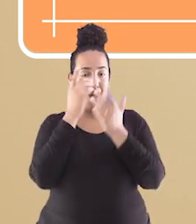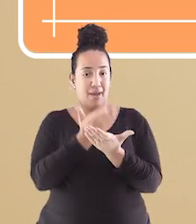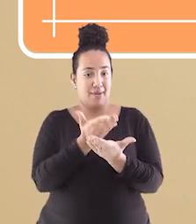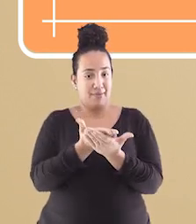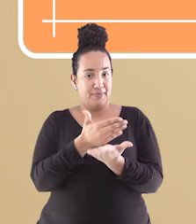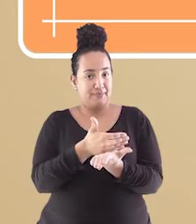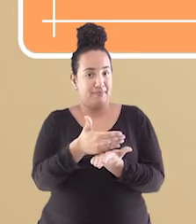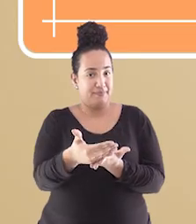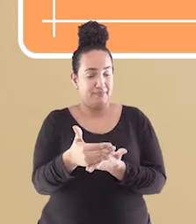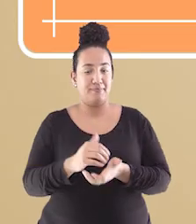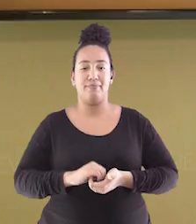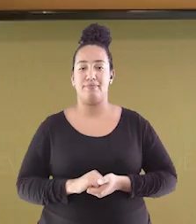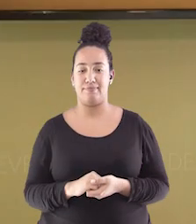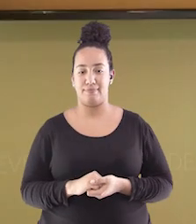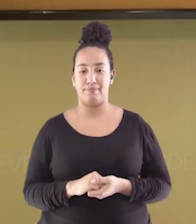nossa aula já vai começar.